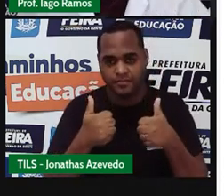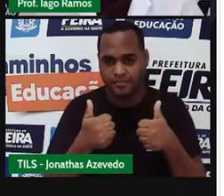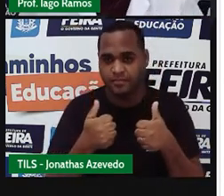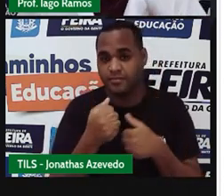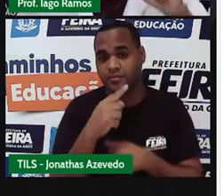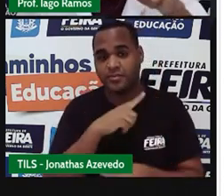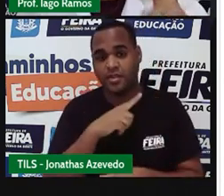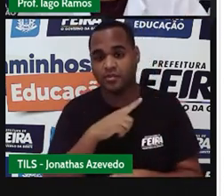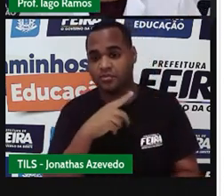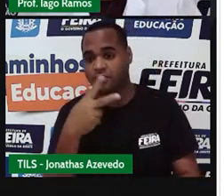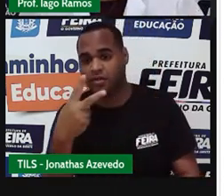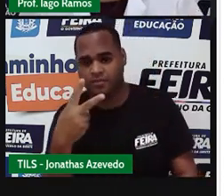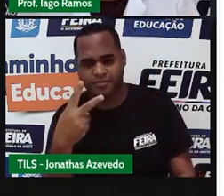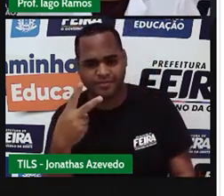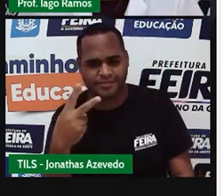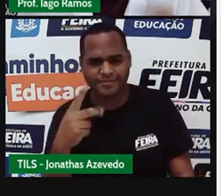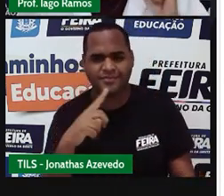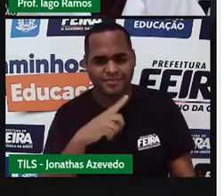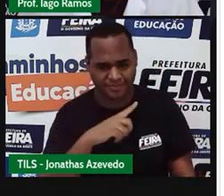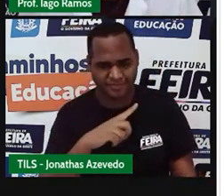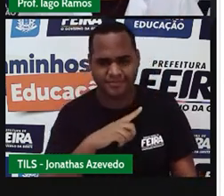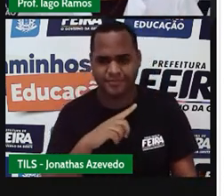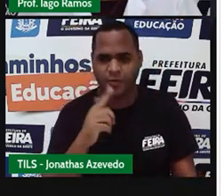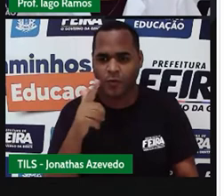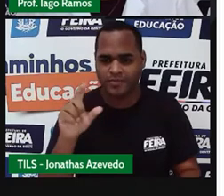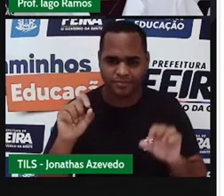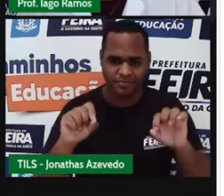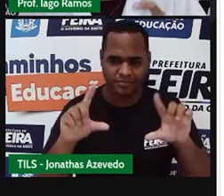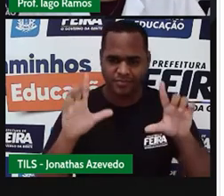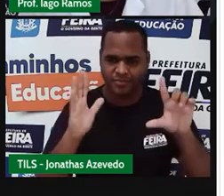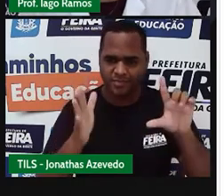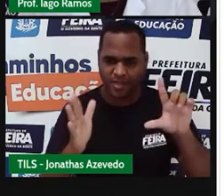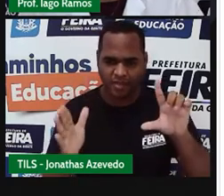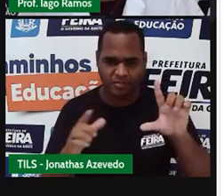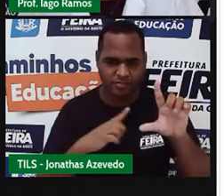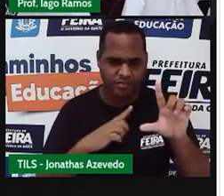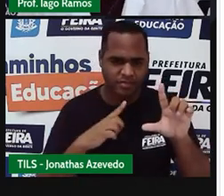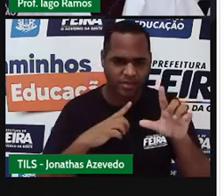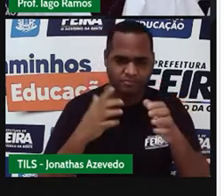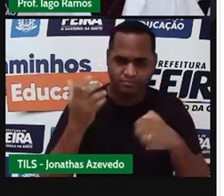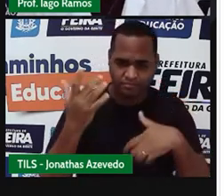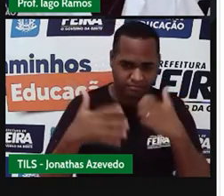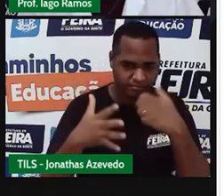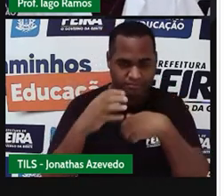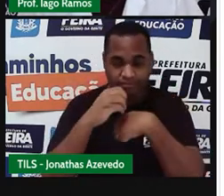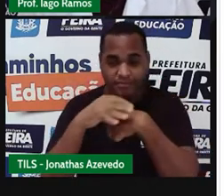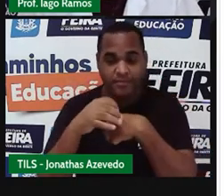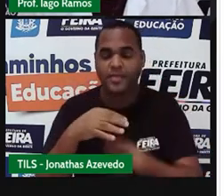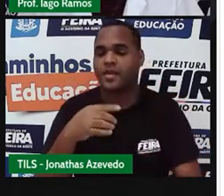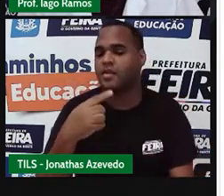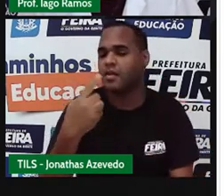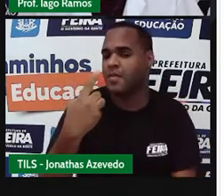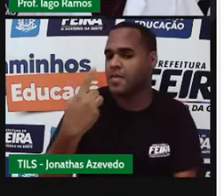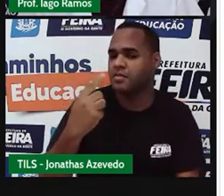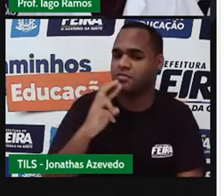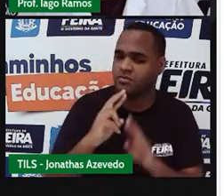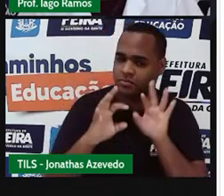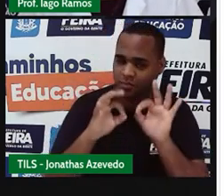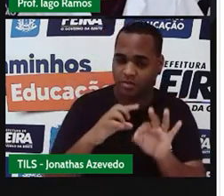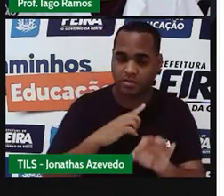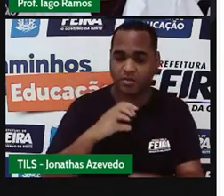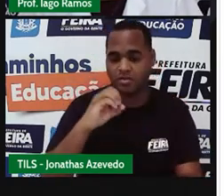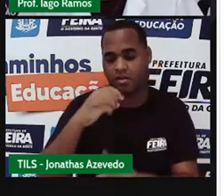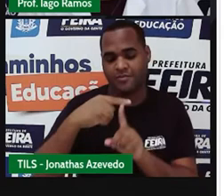2? E aí, essa que tá na tela. Chegou? E aí, vamos lá? Primeiro resultado, 0 mais